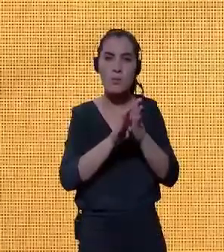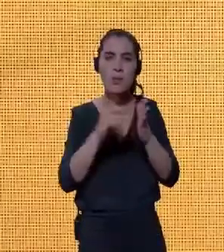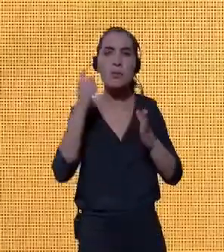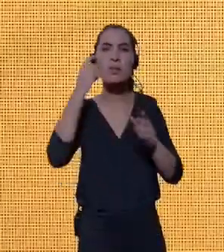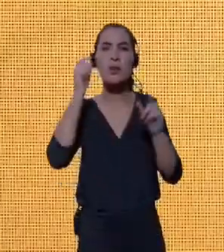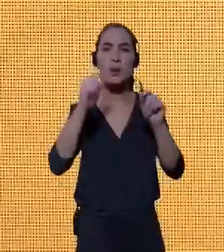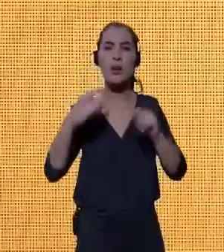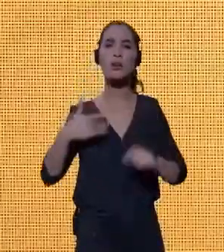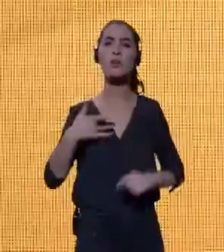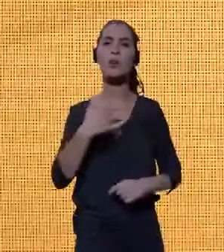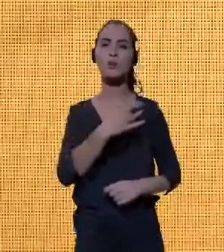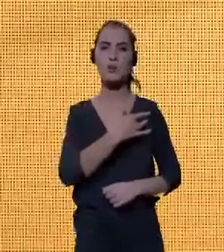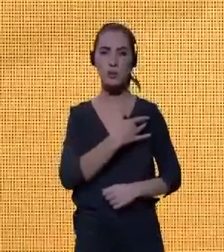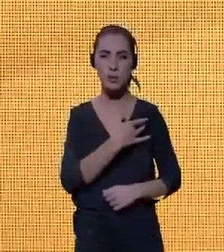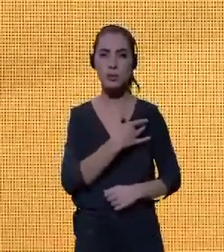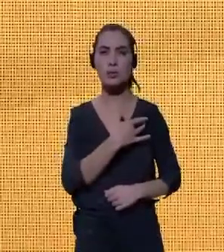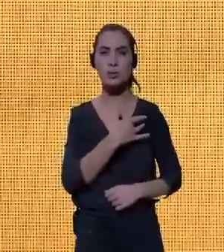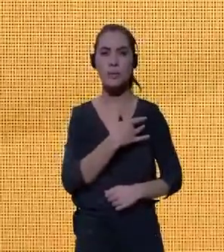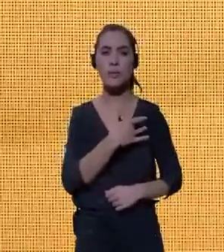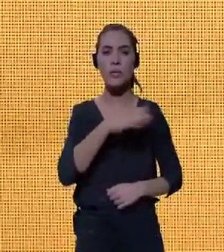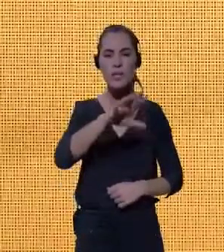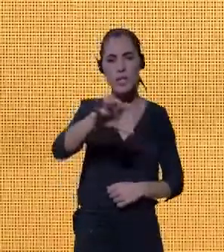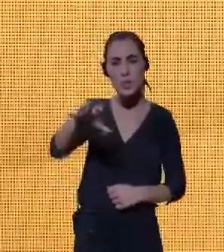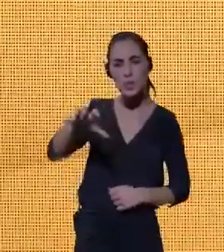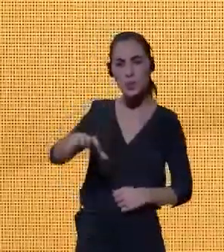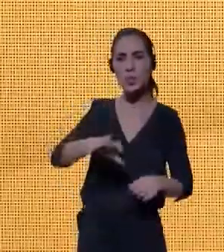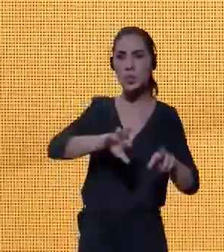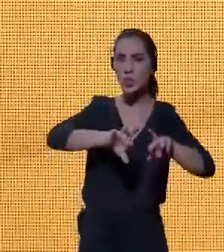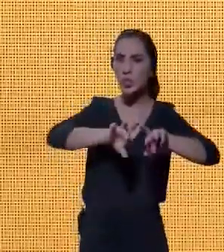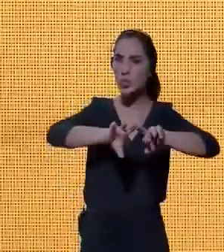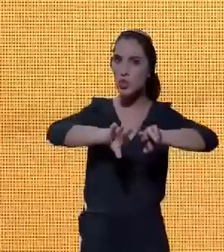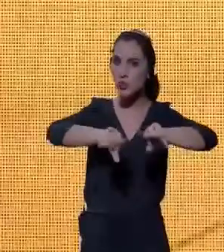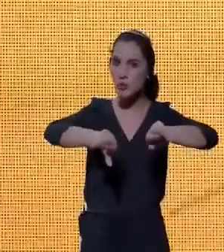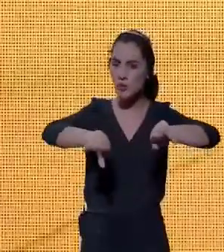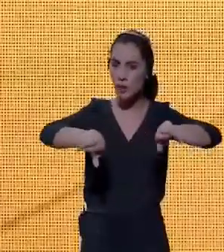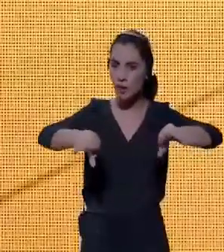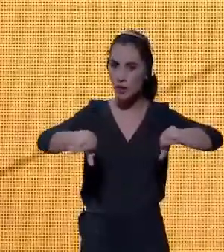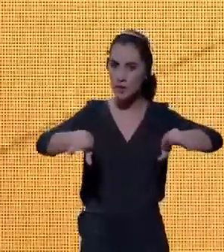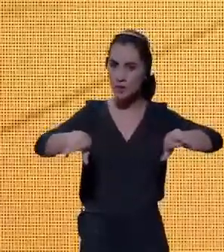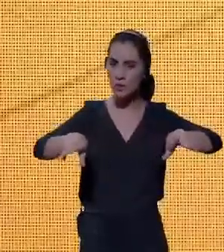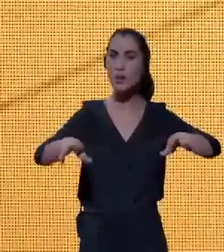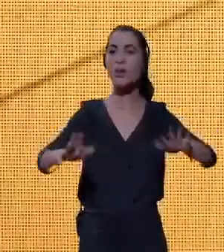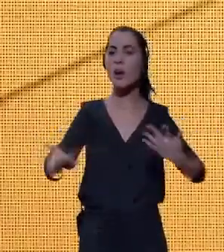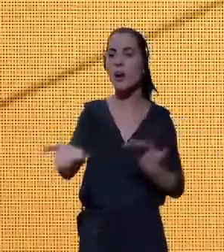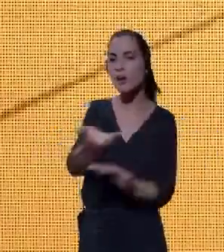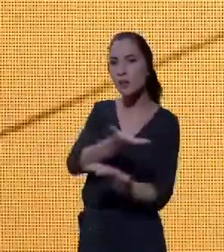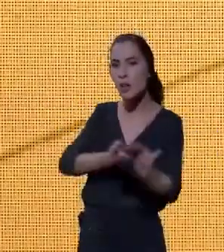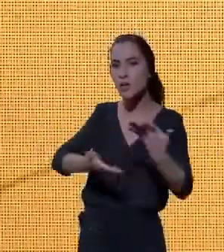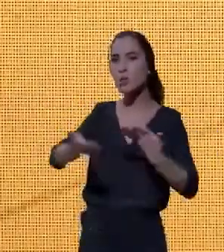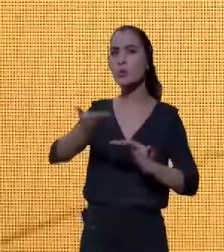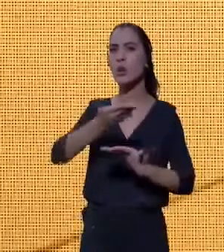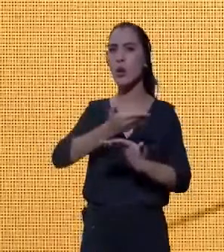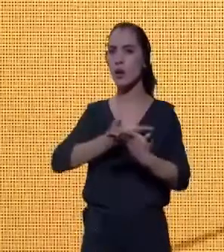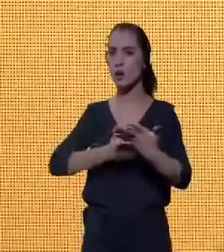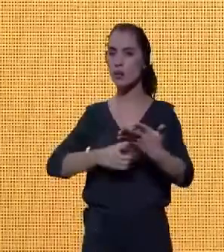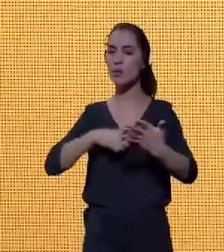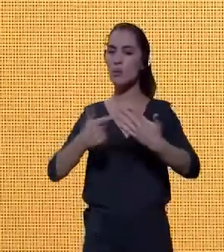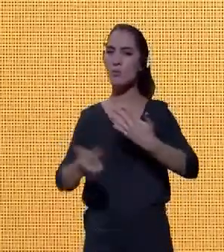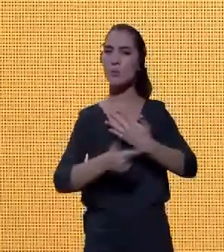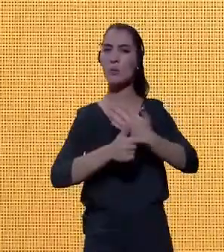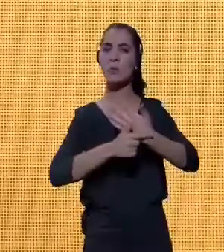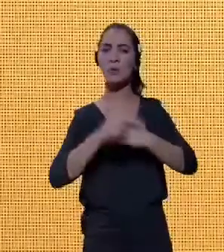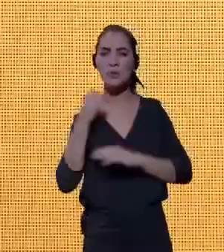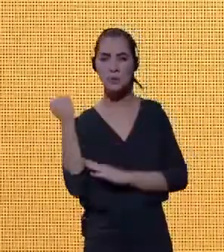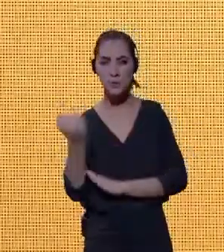muito diversos, articulados, onde há um papel relevante